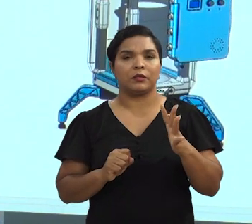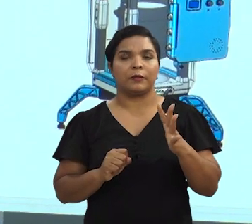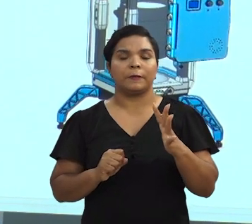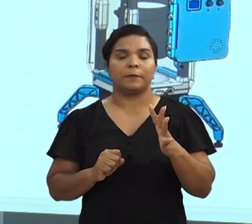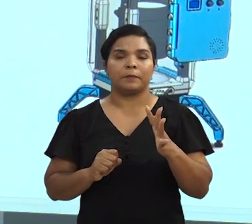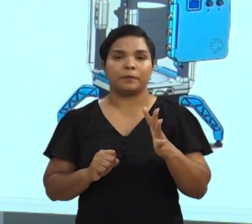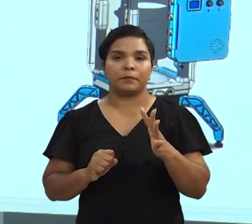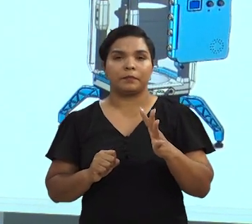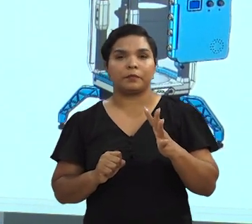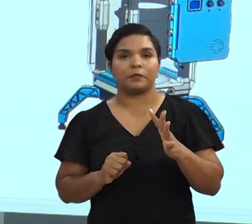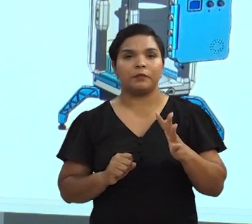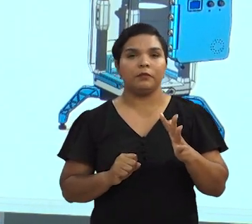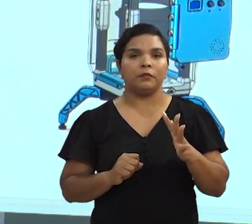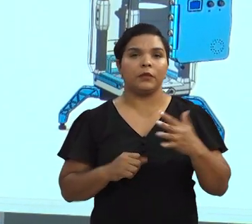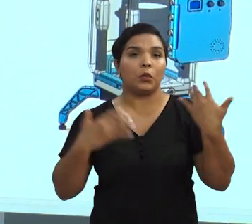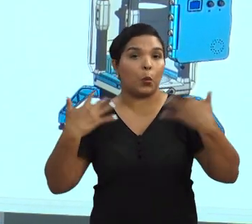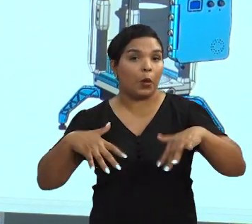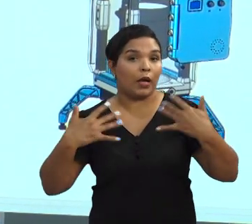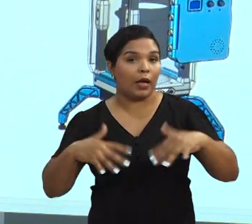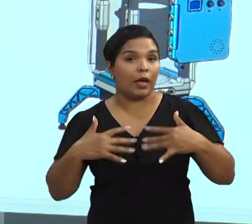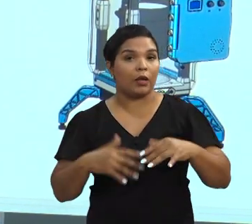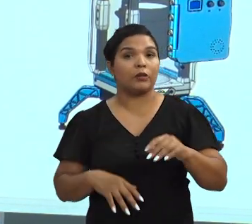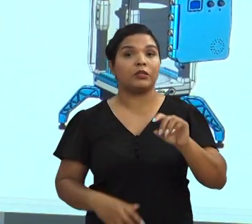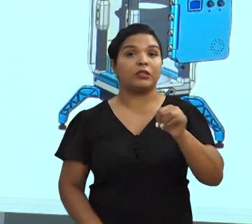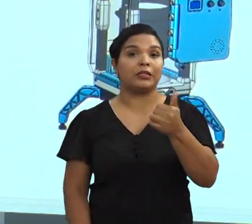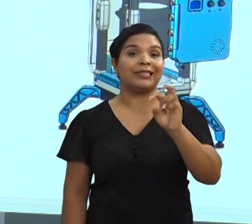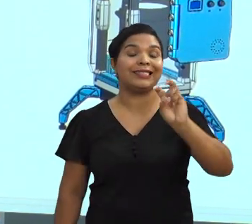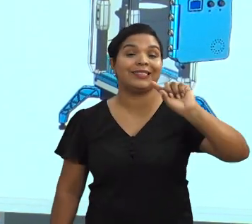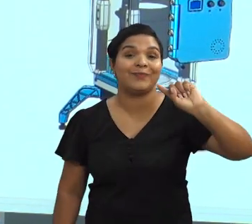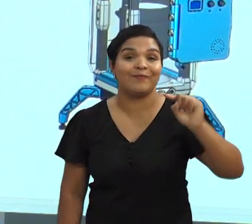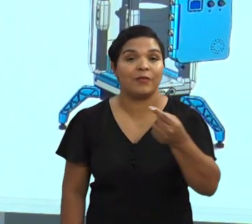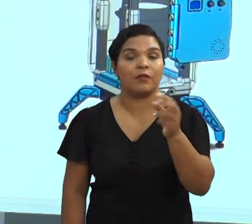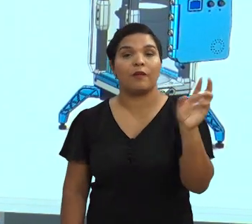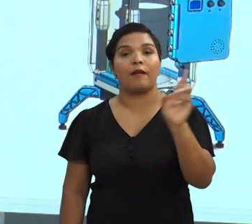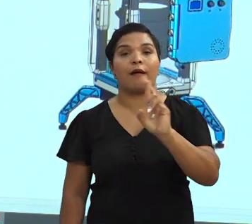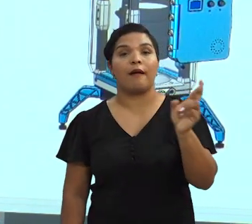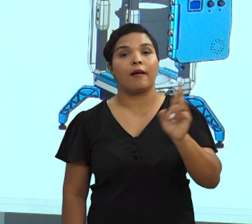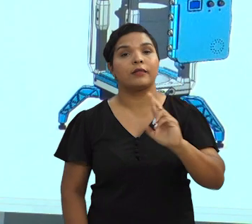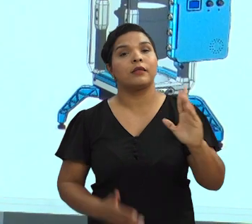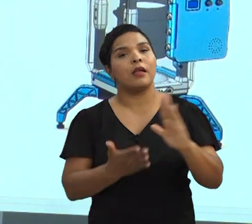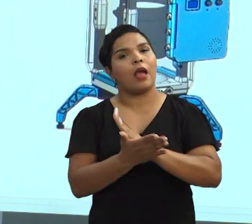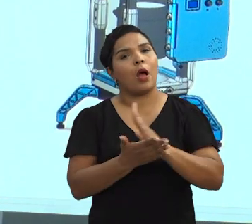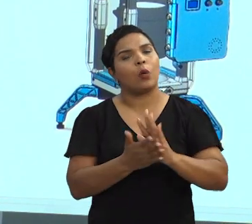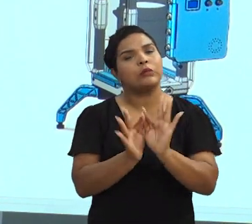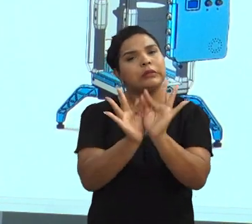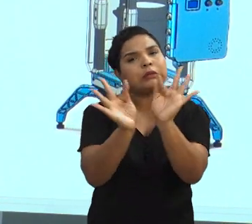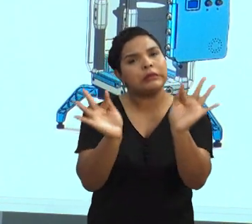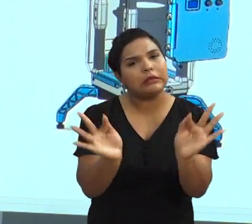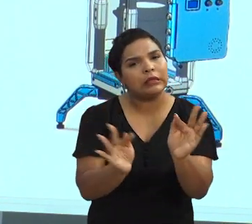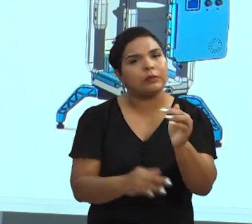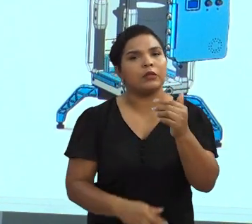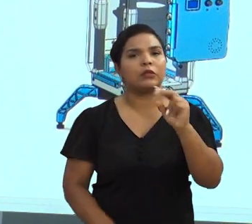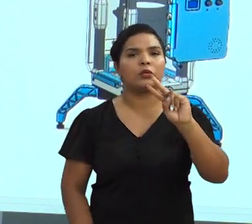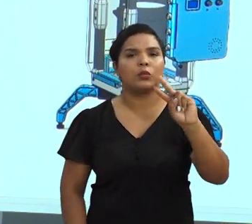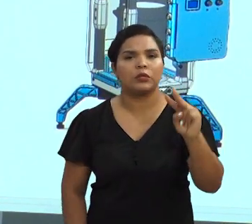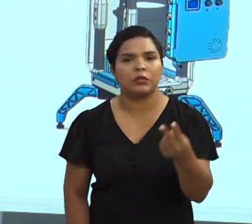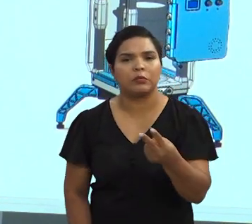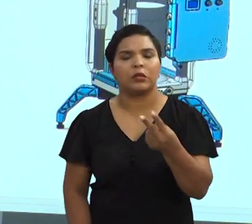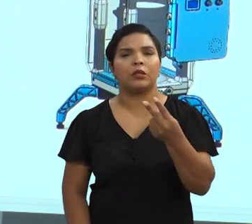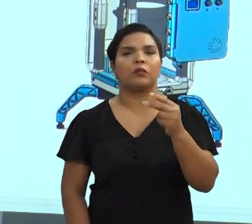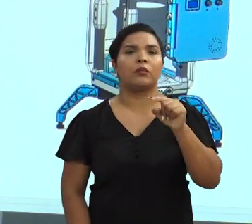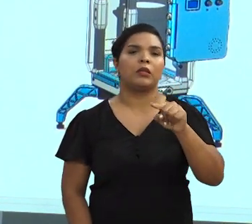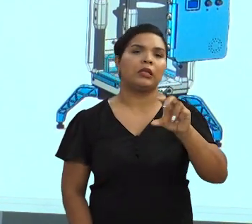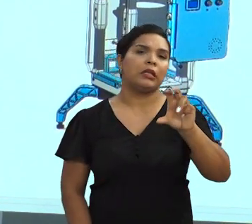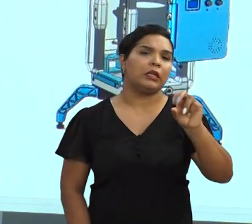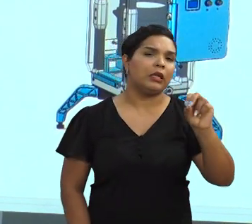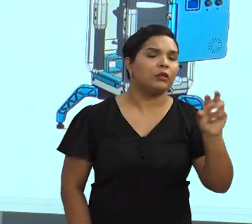mais caros, algo em torno de 15 mil reais e alguns mais simples, em torno de 2 mil,